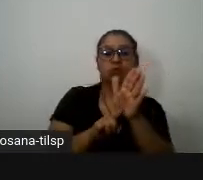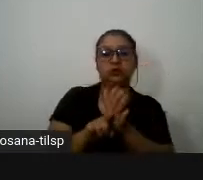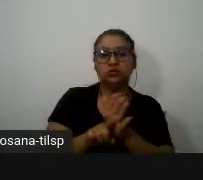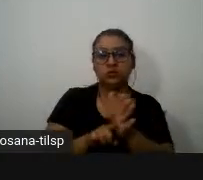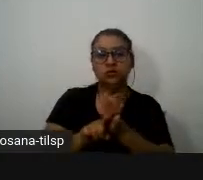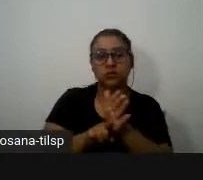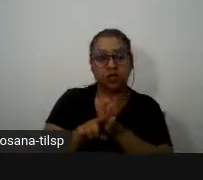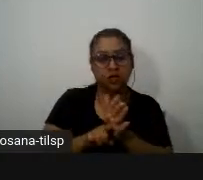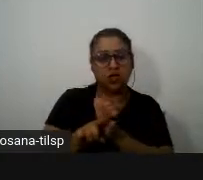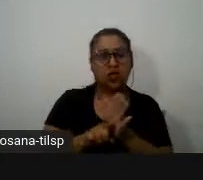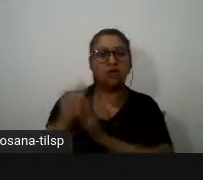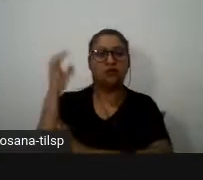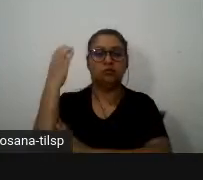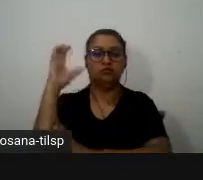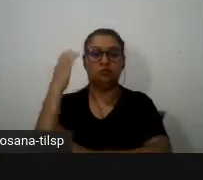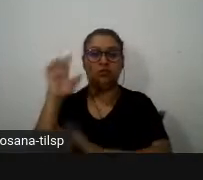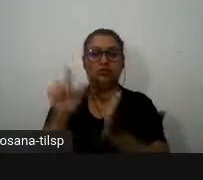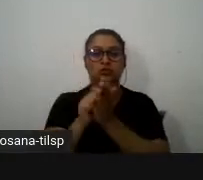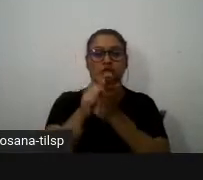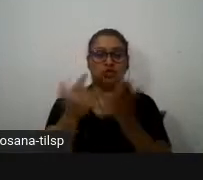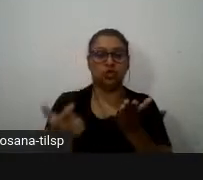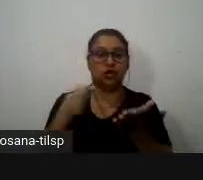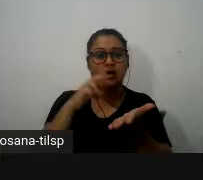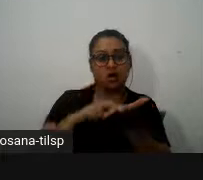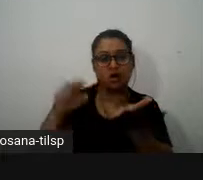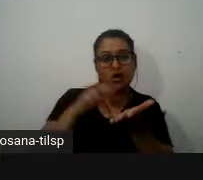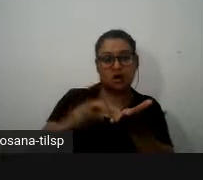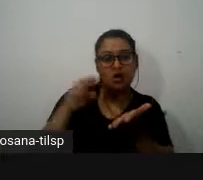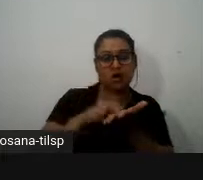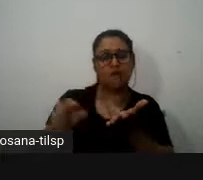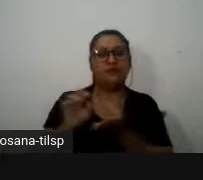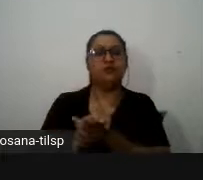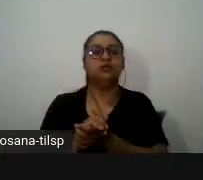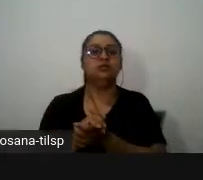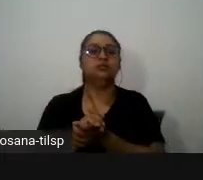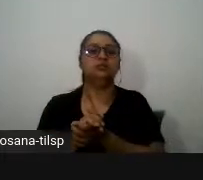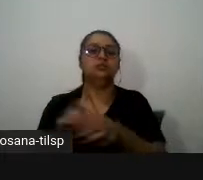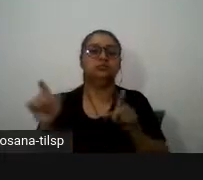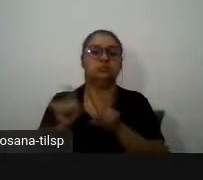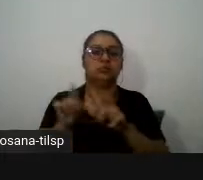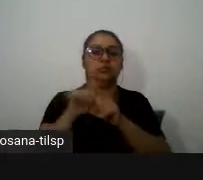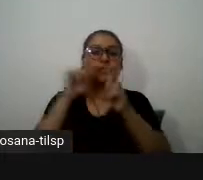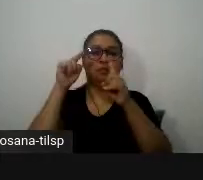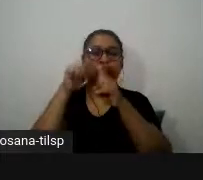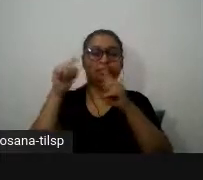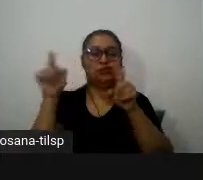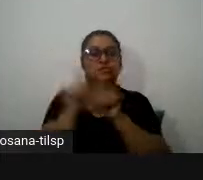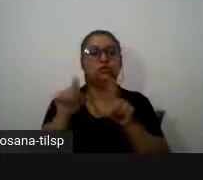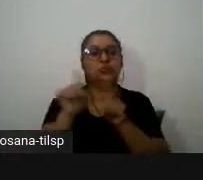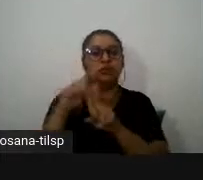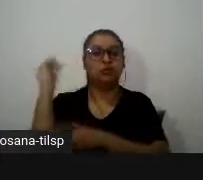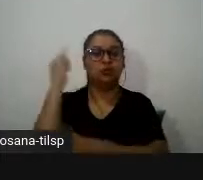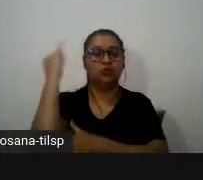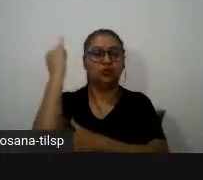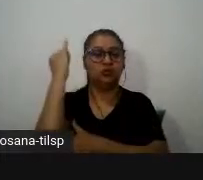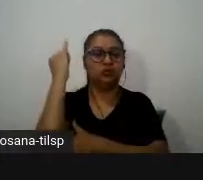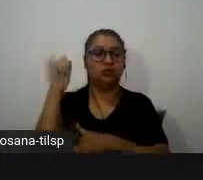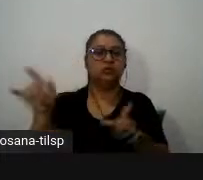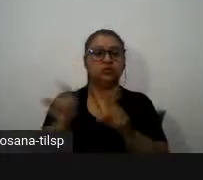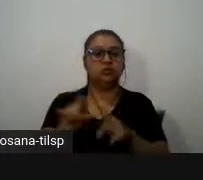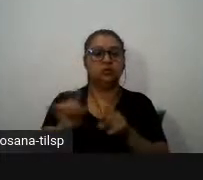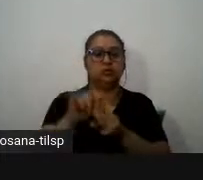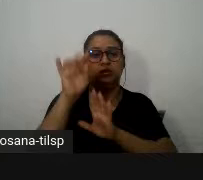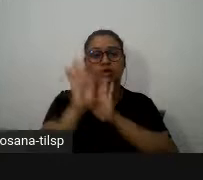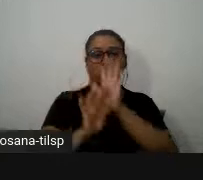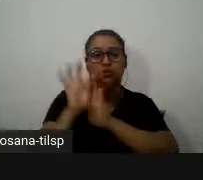estudo jornal revista e aqui um ponto também interessante que nestes textos nós